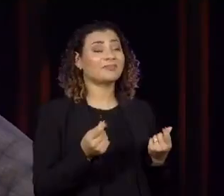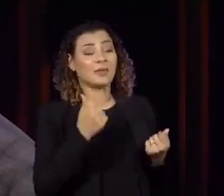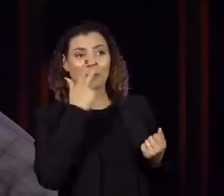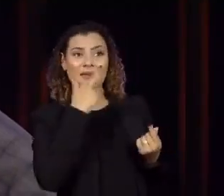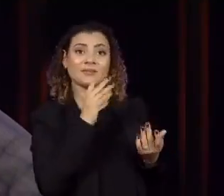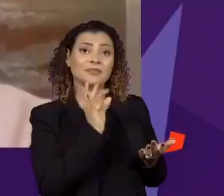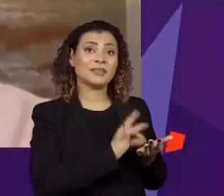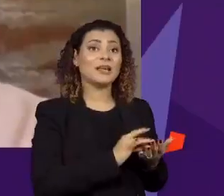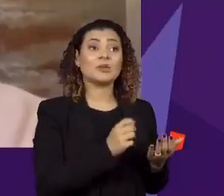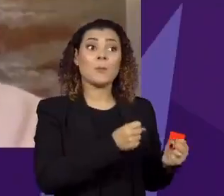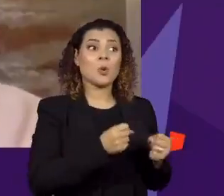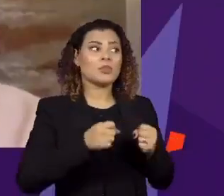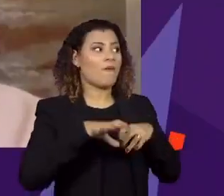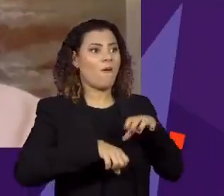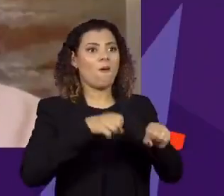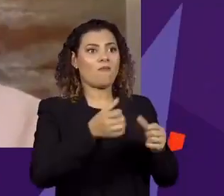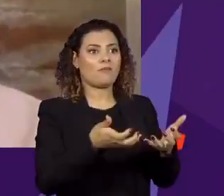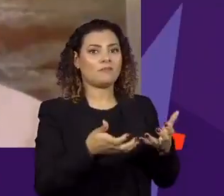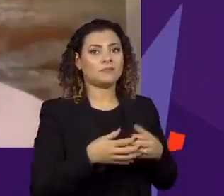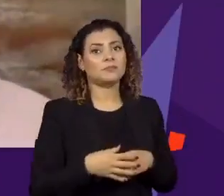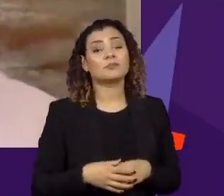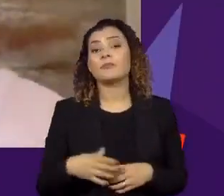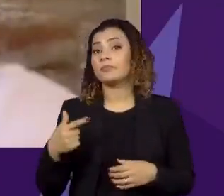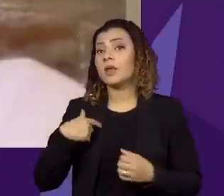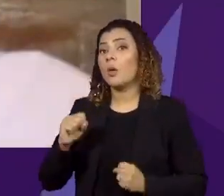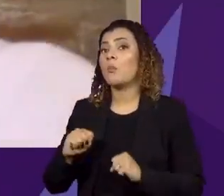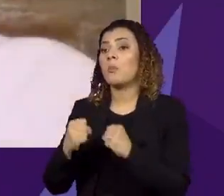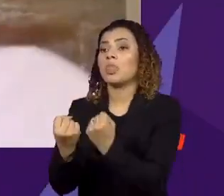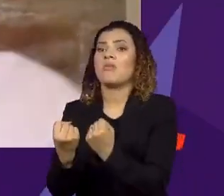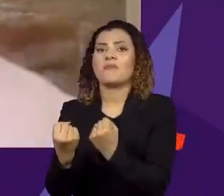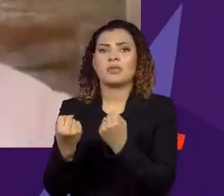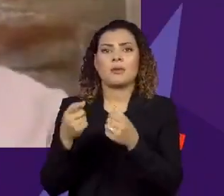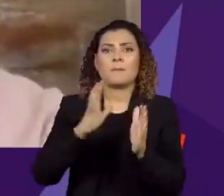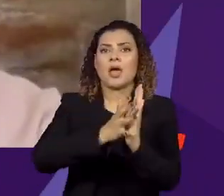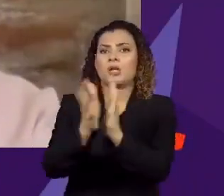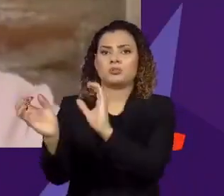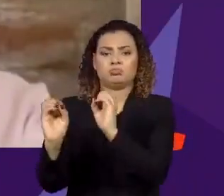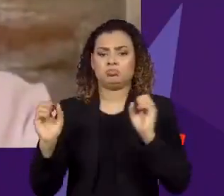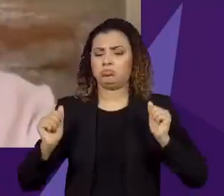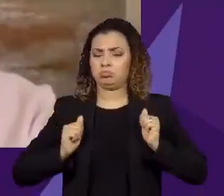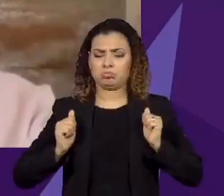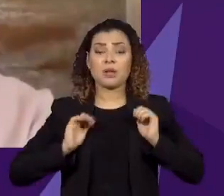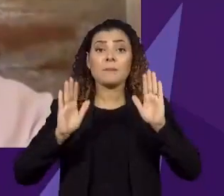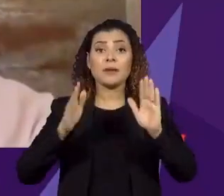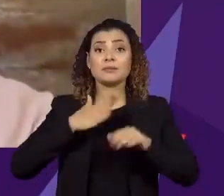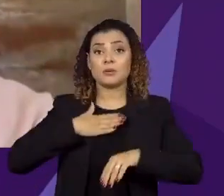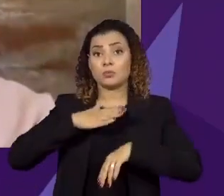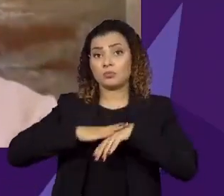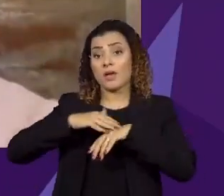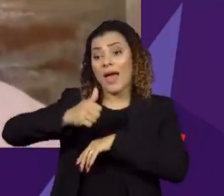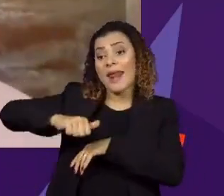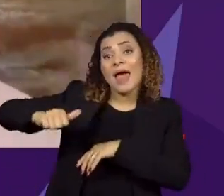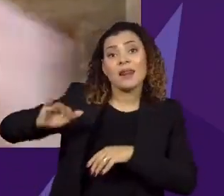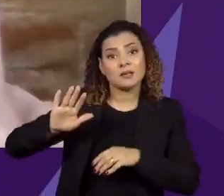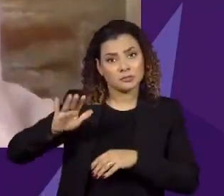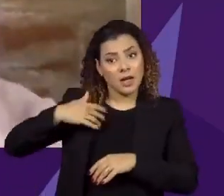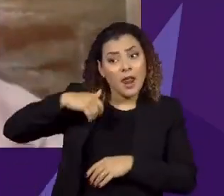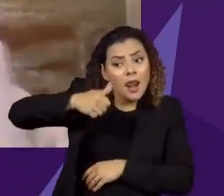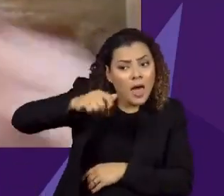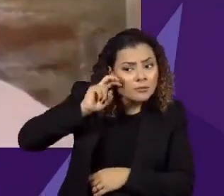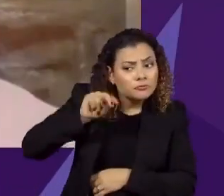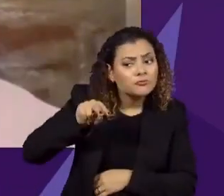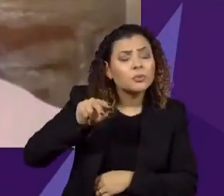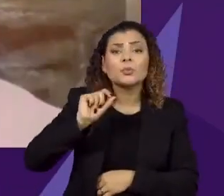tentações do poder? Olha, eu não tenho que defender nenhum partido aqui, mas falando como analista, eu diria o seguinte,